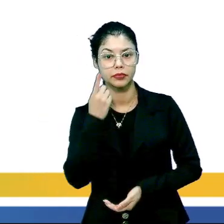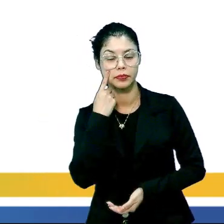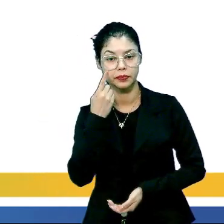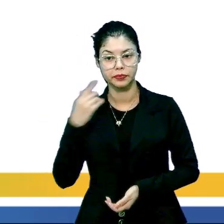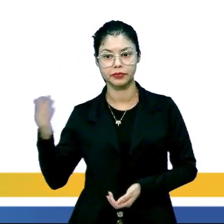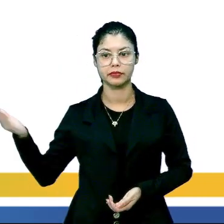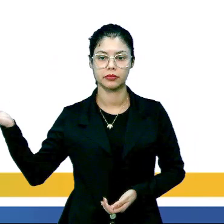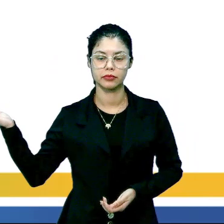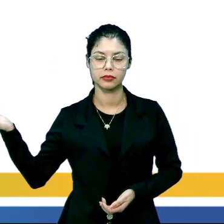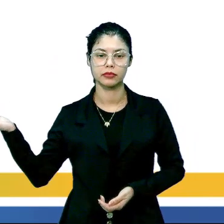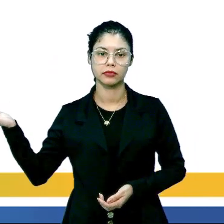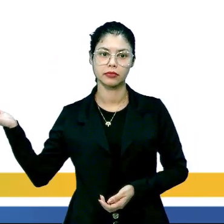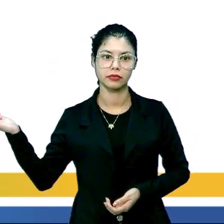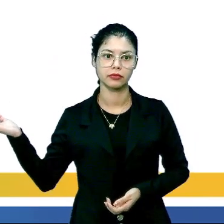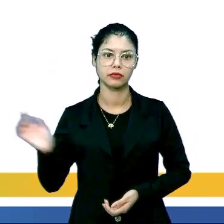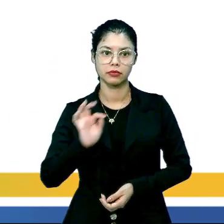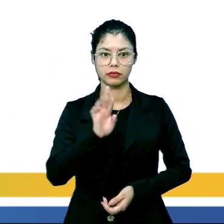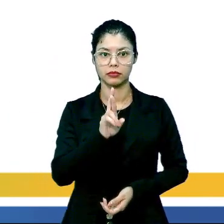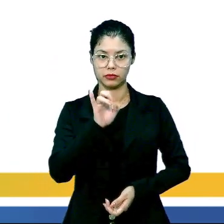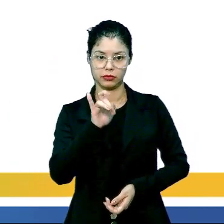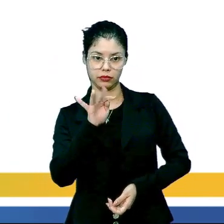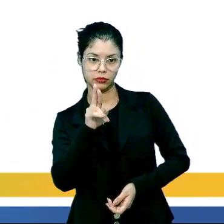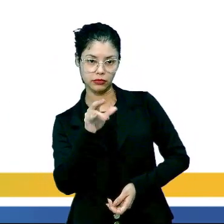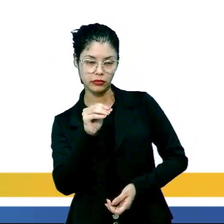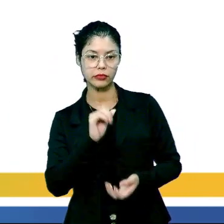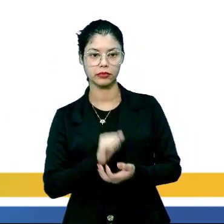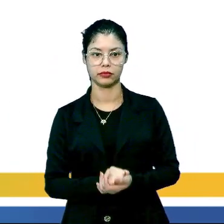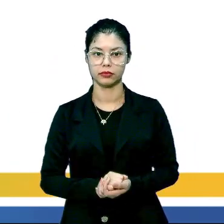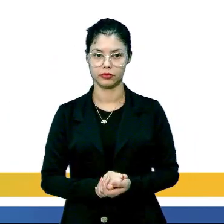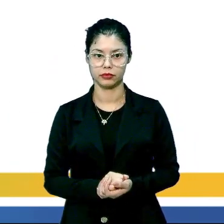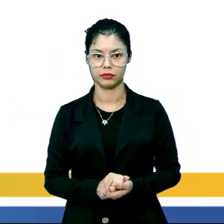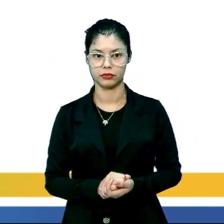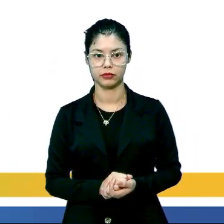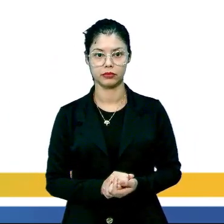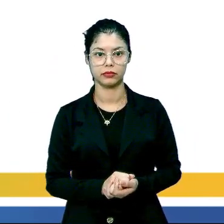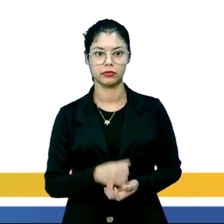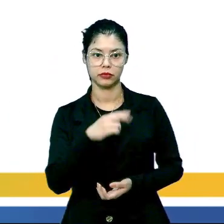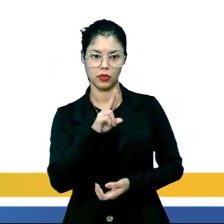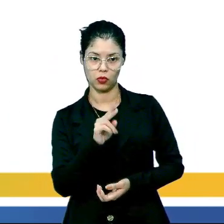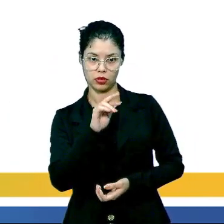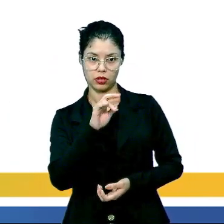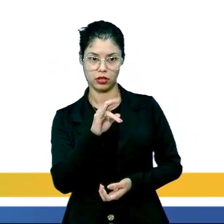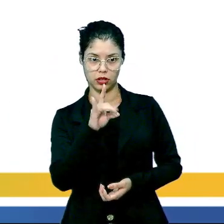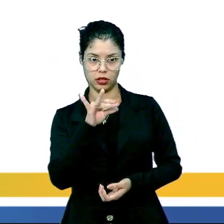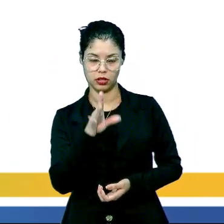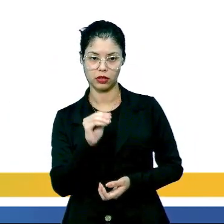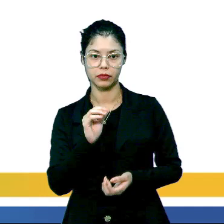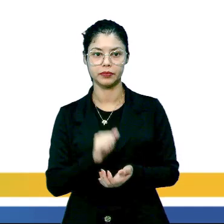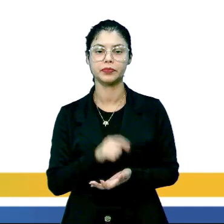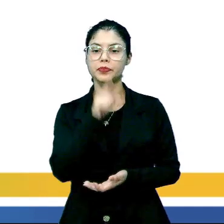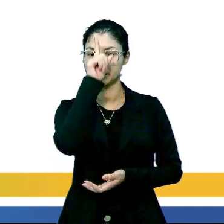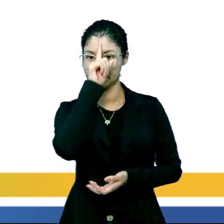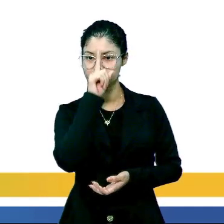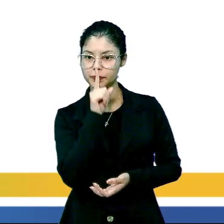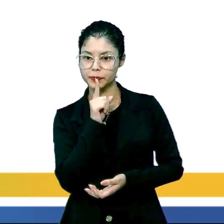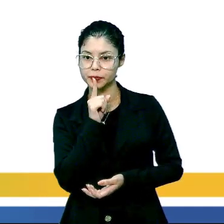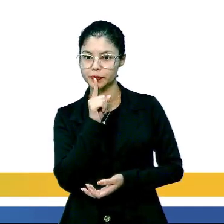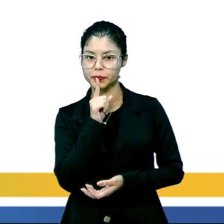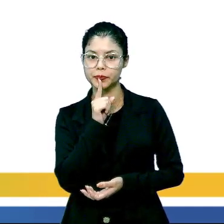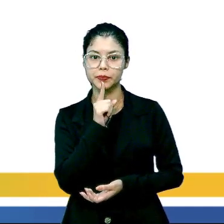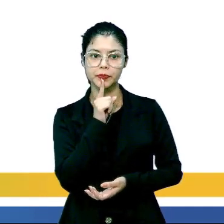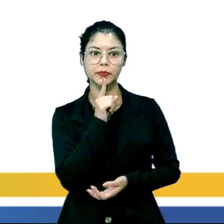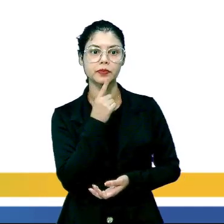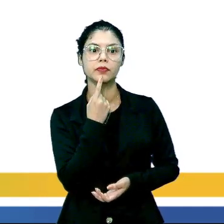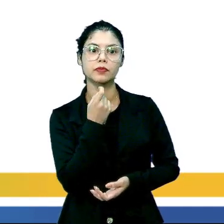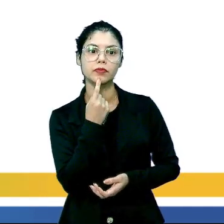tá vendo aí na sua tela um reator, esse reator, ele contém urânio, é aquele cilindro amarelo, tá vendo? Onde tem umas